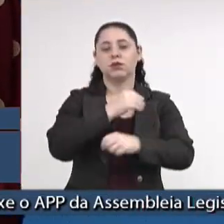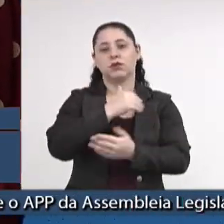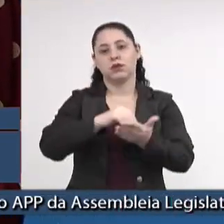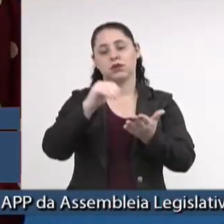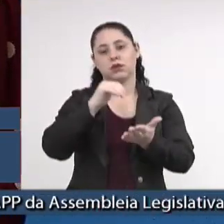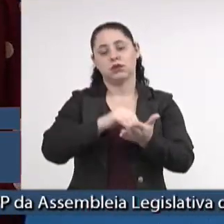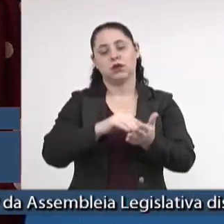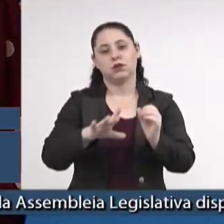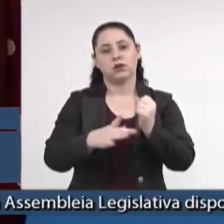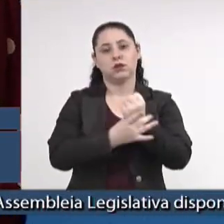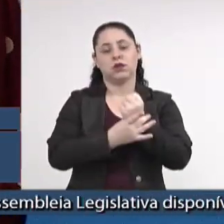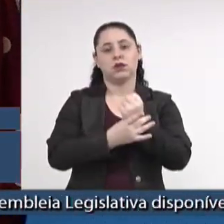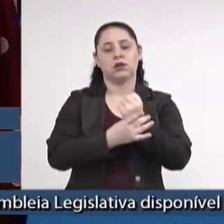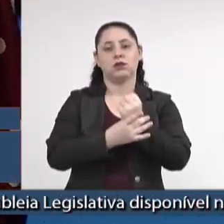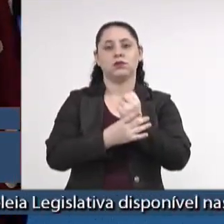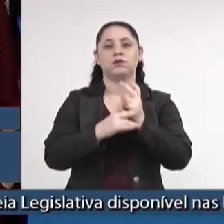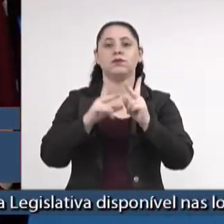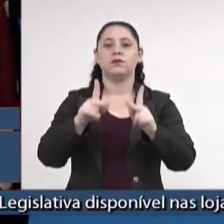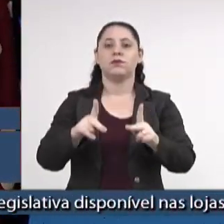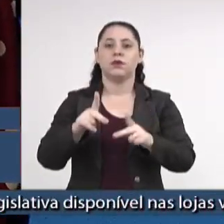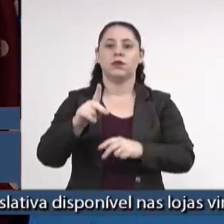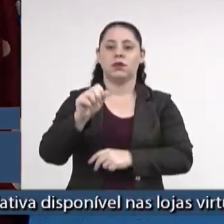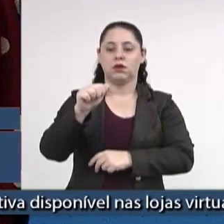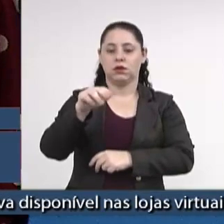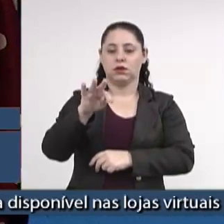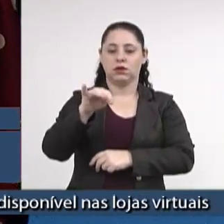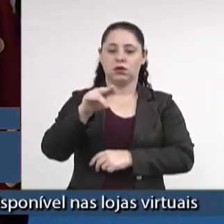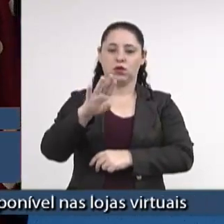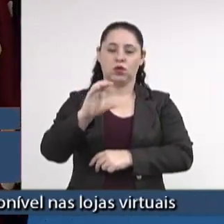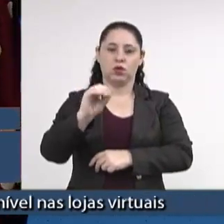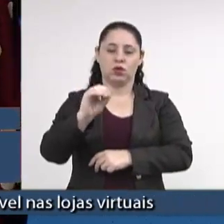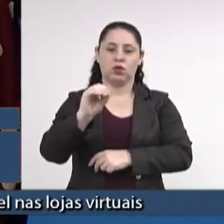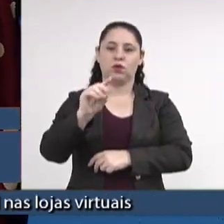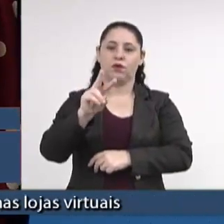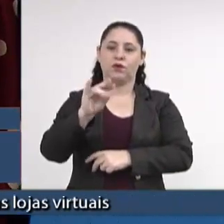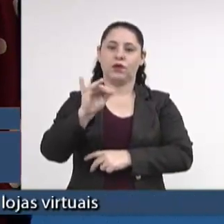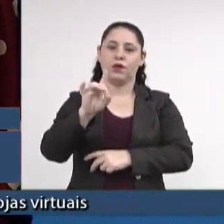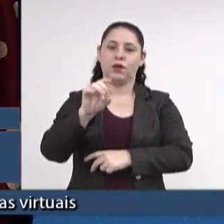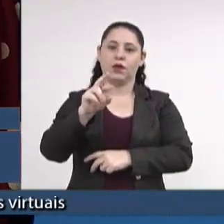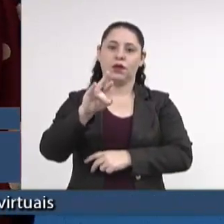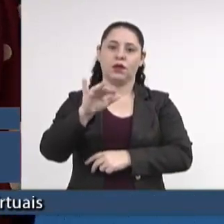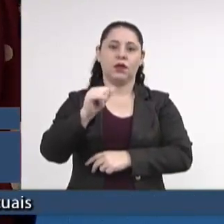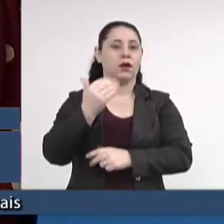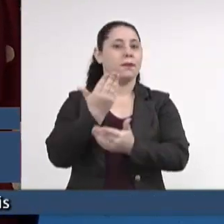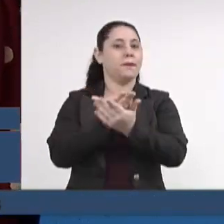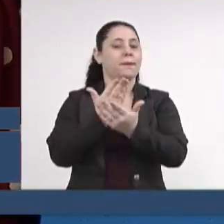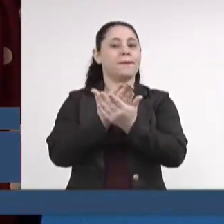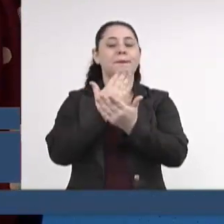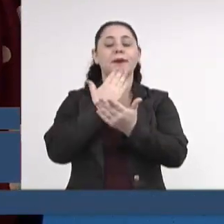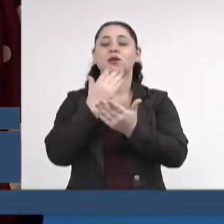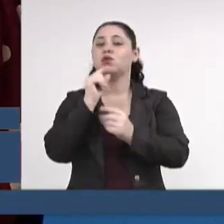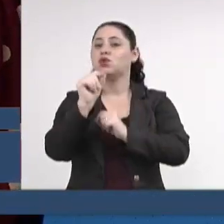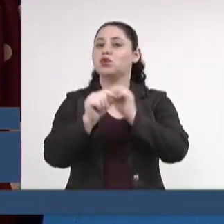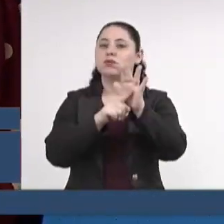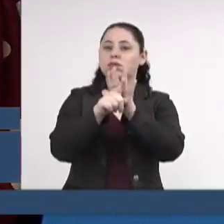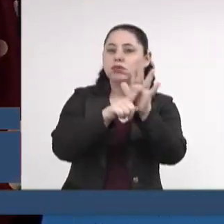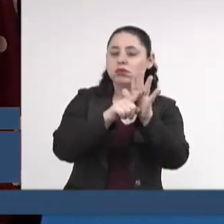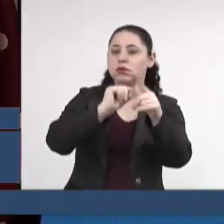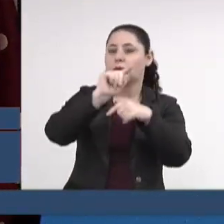Segurança Pública, senhor Antônio Carlos Videira, solicitando estudos e posterior